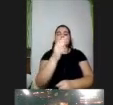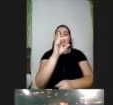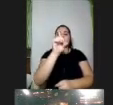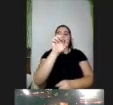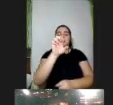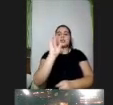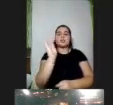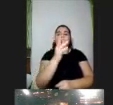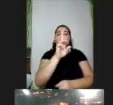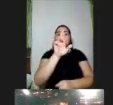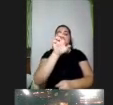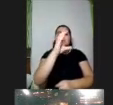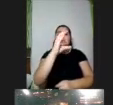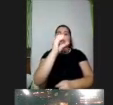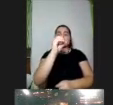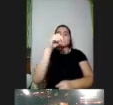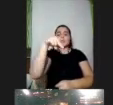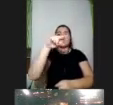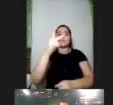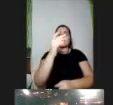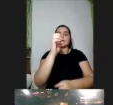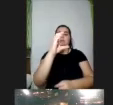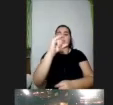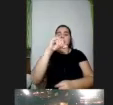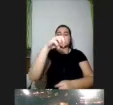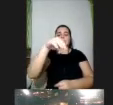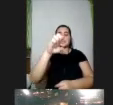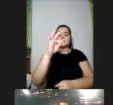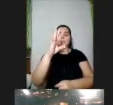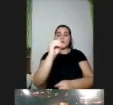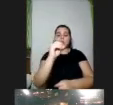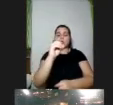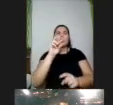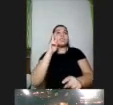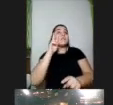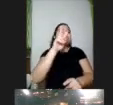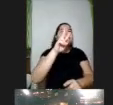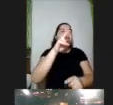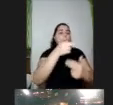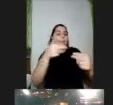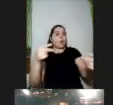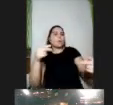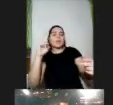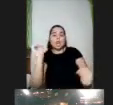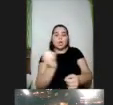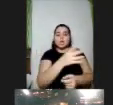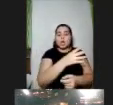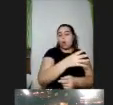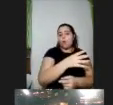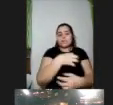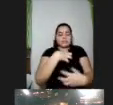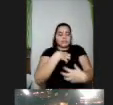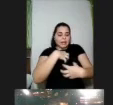sempre que a gente está diante de ver uma coisa nova de ouvir uma coisa nova de sentir uma coisa nova de estar em contato com algum